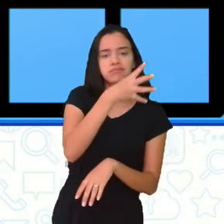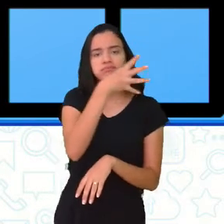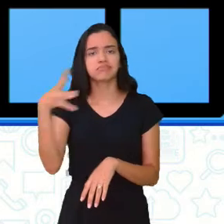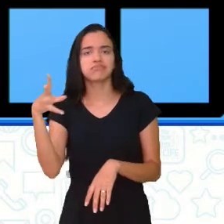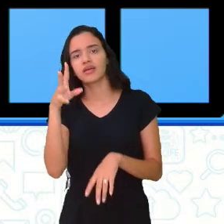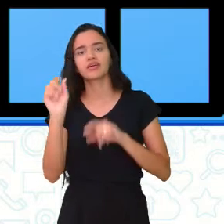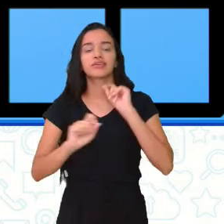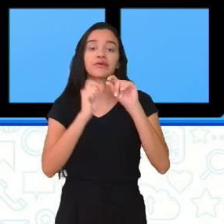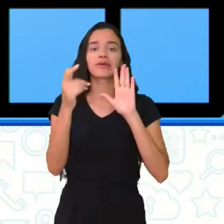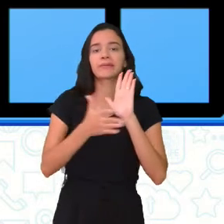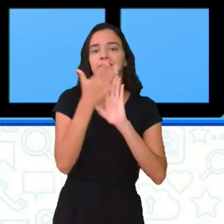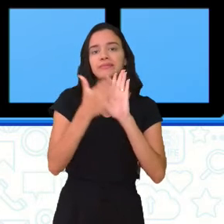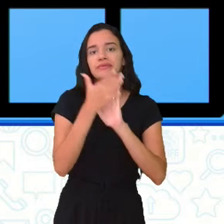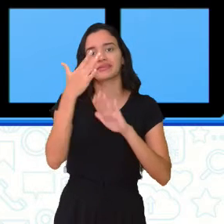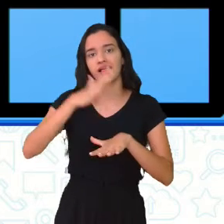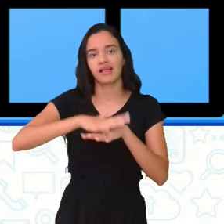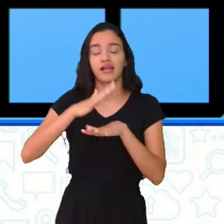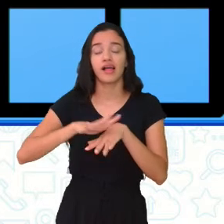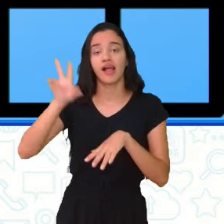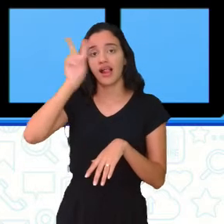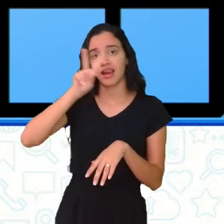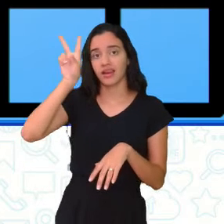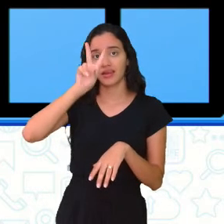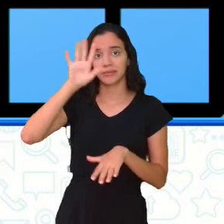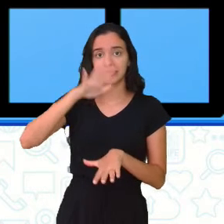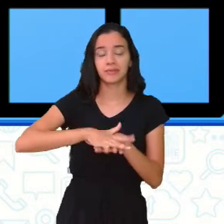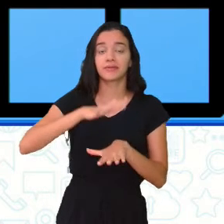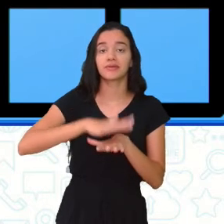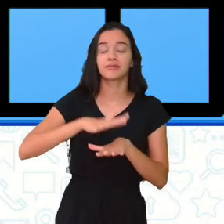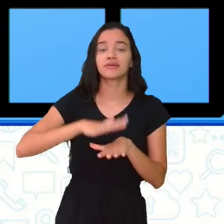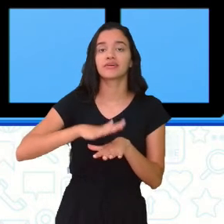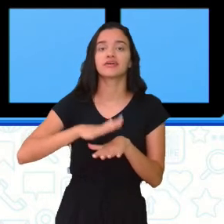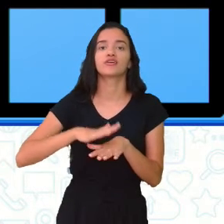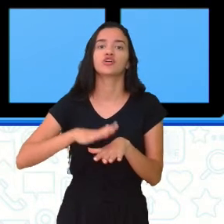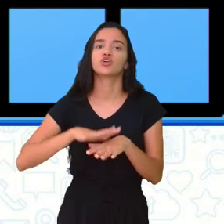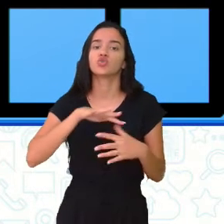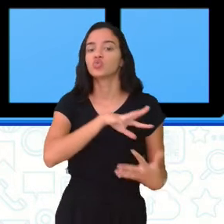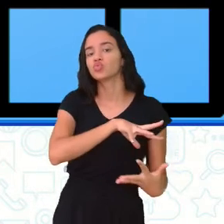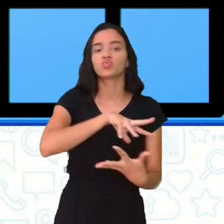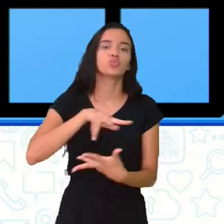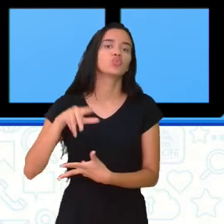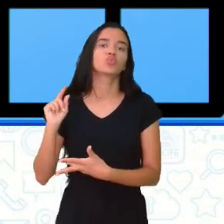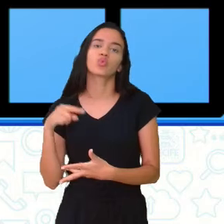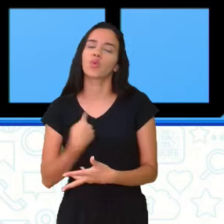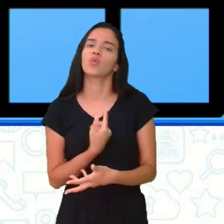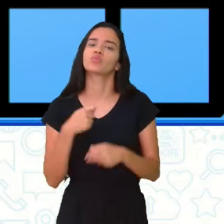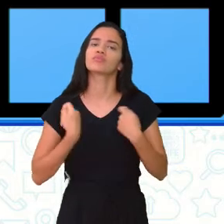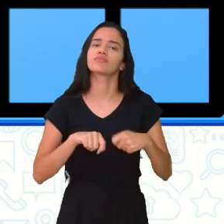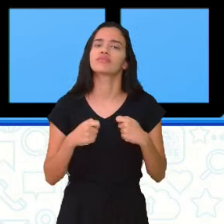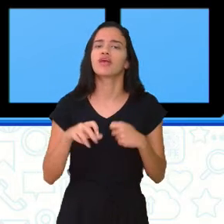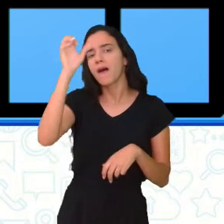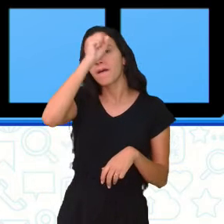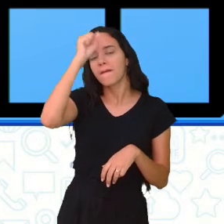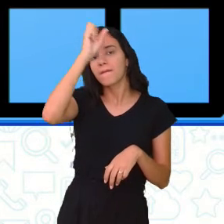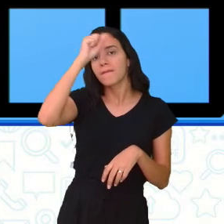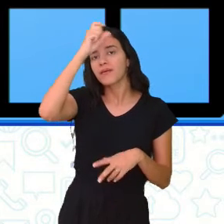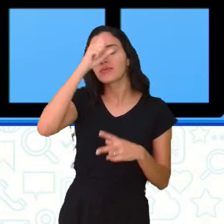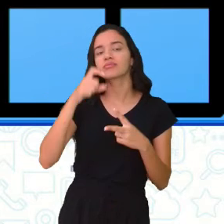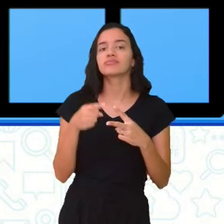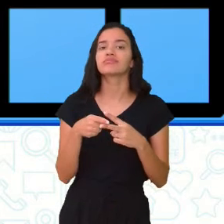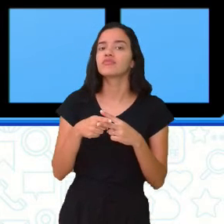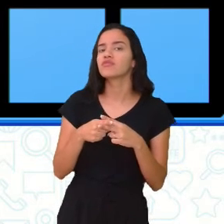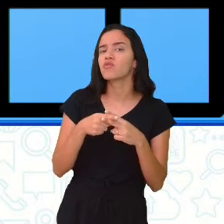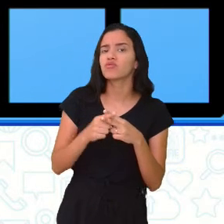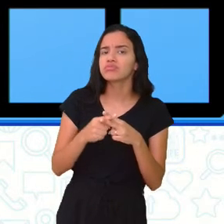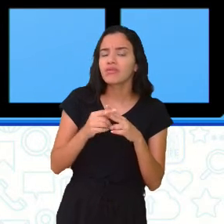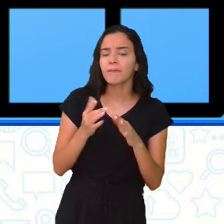proposta da matemática. Lembrando, gente, a matemática, ela está no mundo. A gente precisa aprender a matemática como ferramenta